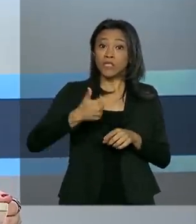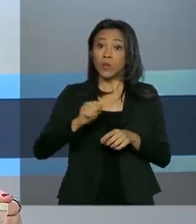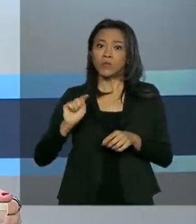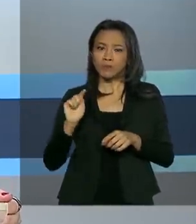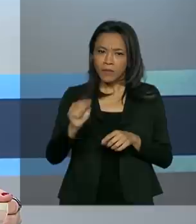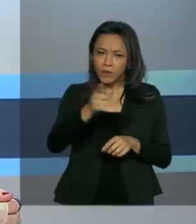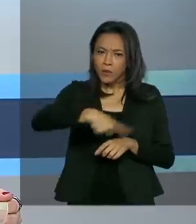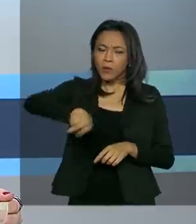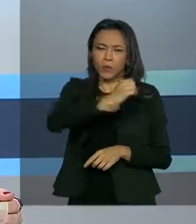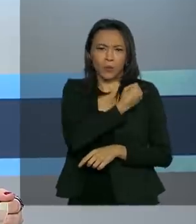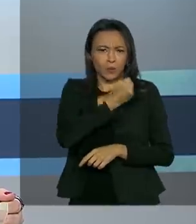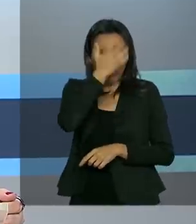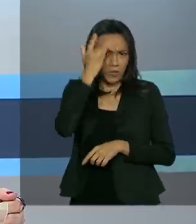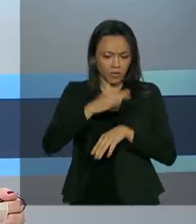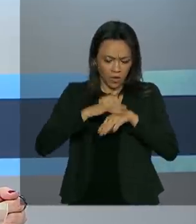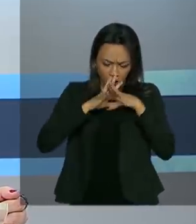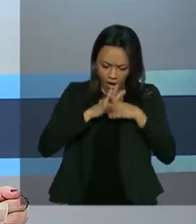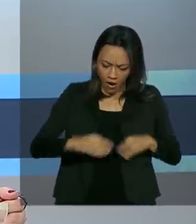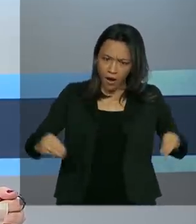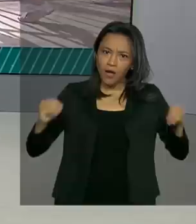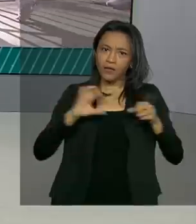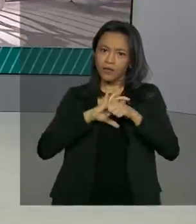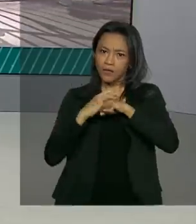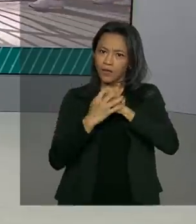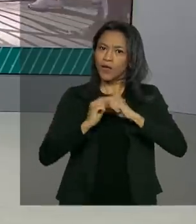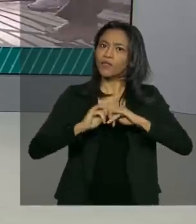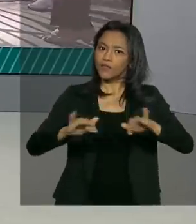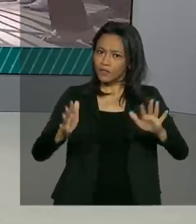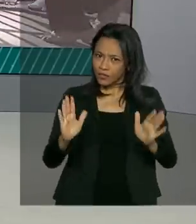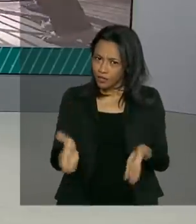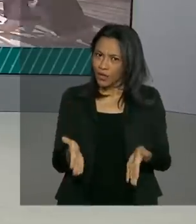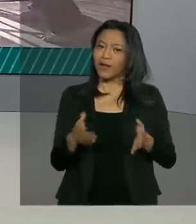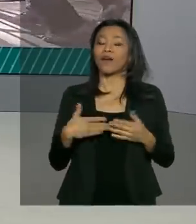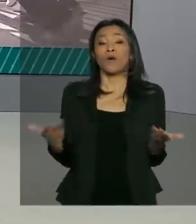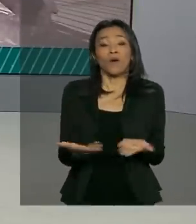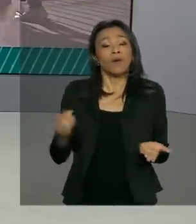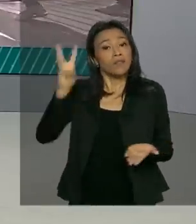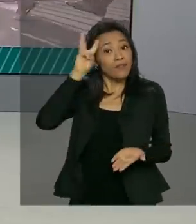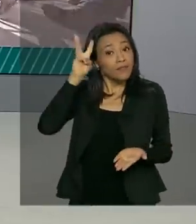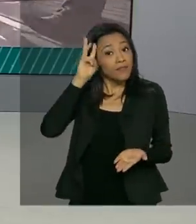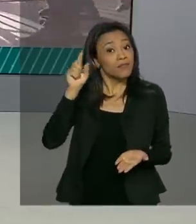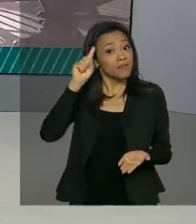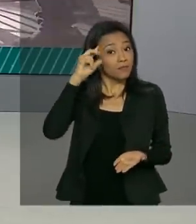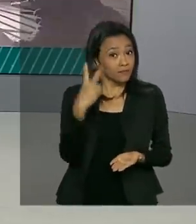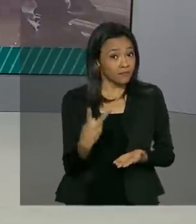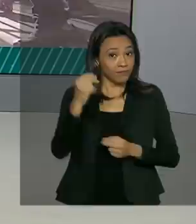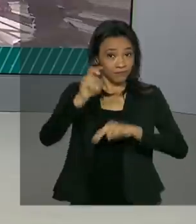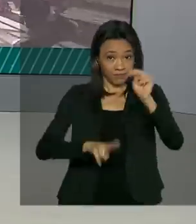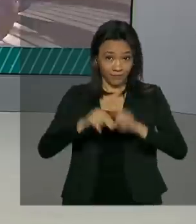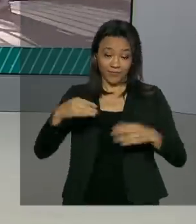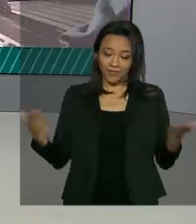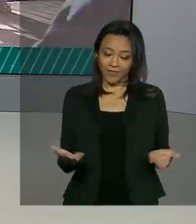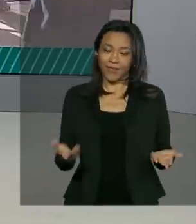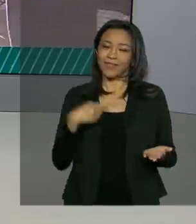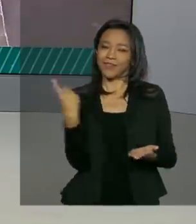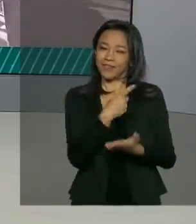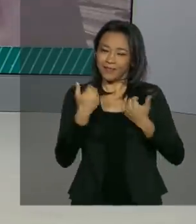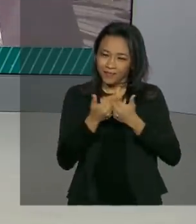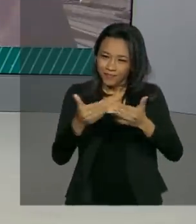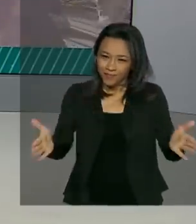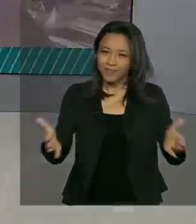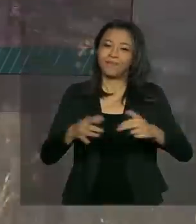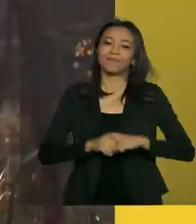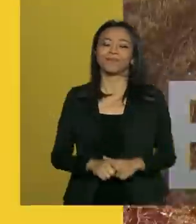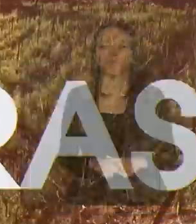número de brasileiros curados do coronavírus. Hoje é terça-feira, dia 2 de junho. O Brasil em Dia começa